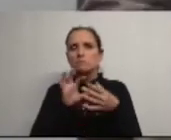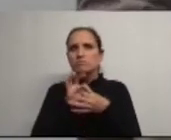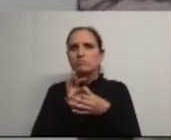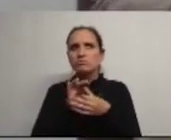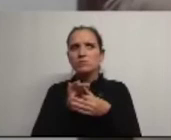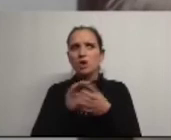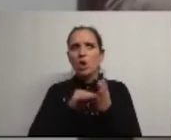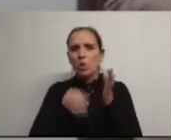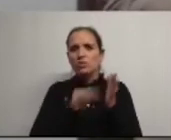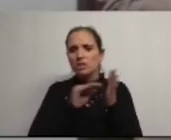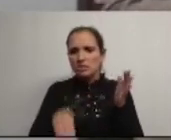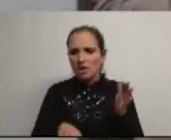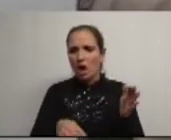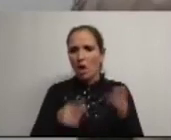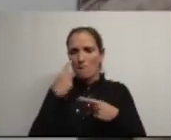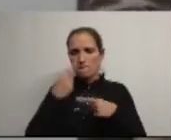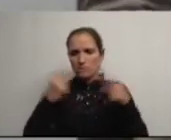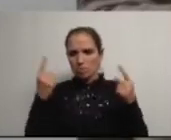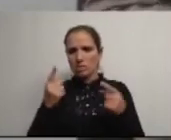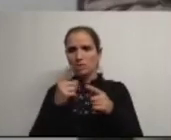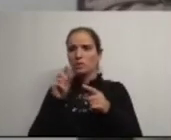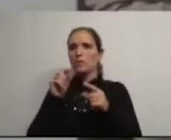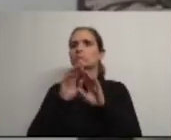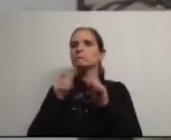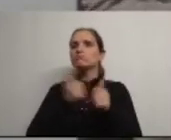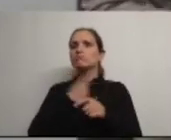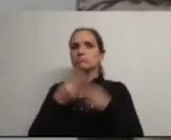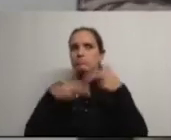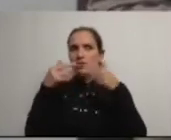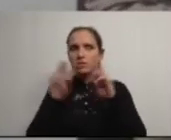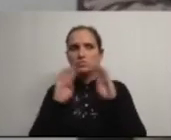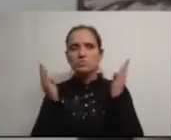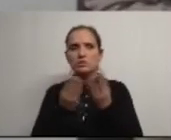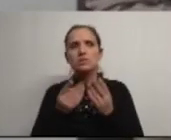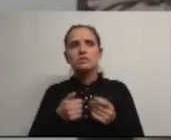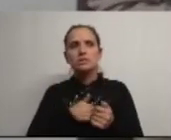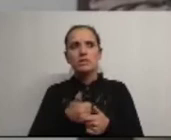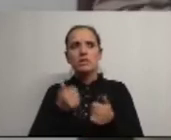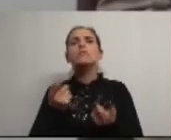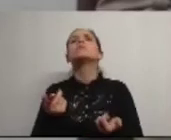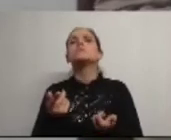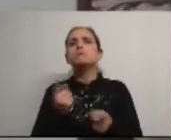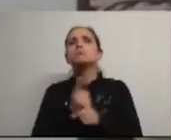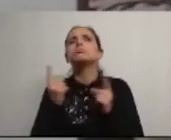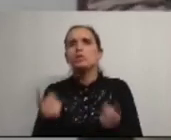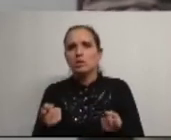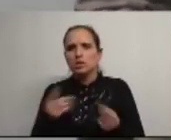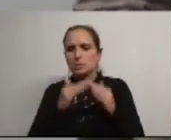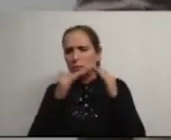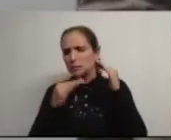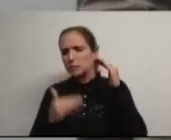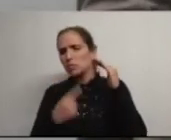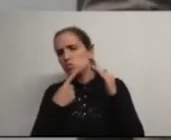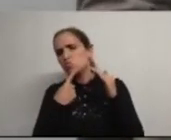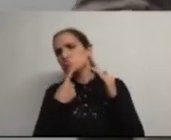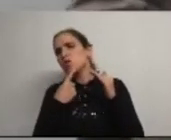índices da contratação pública e urbanismo e aquilo que eu lhe pergunto é a que é que se ficou a dever esta descida